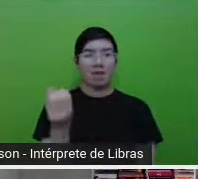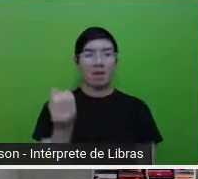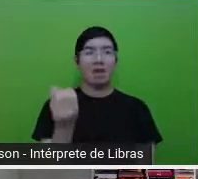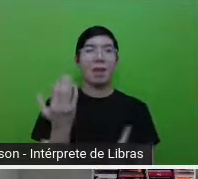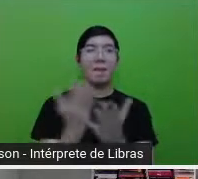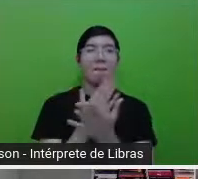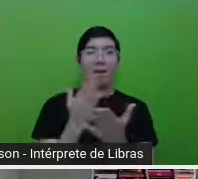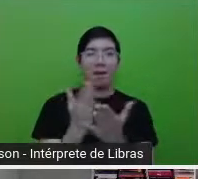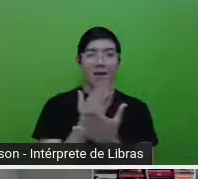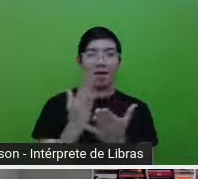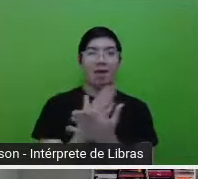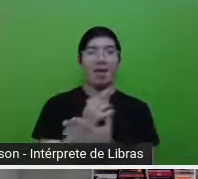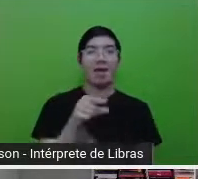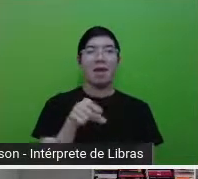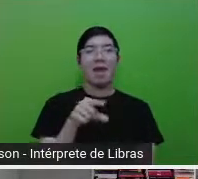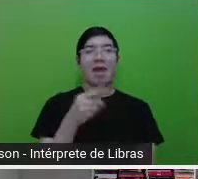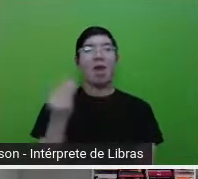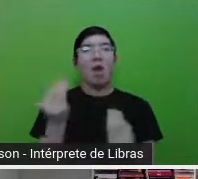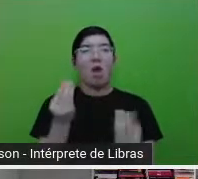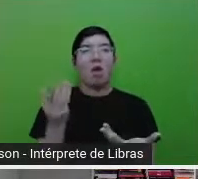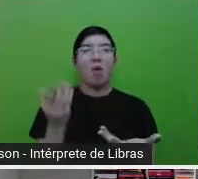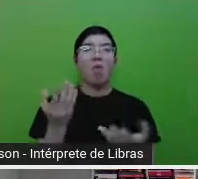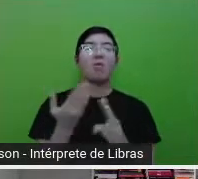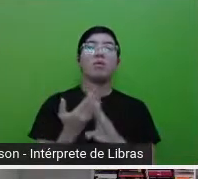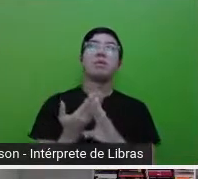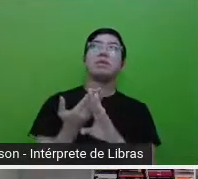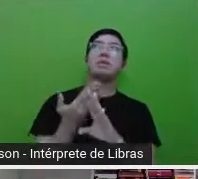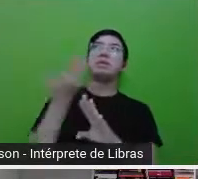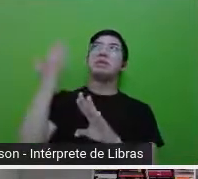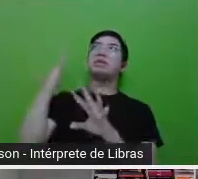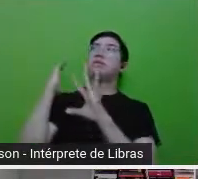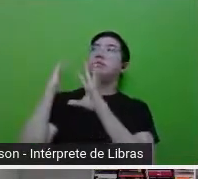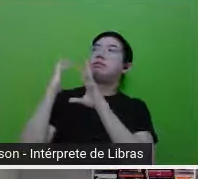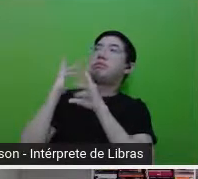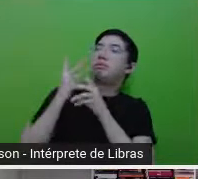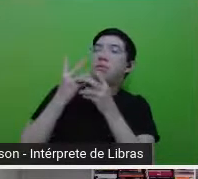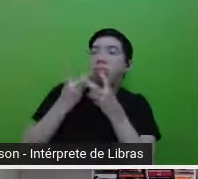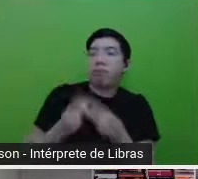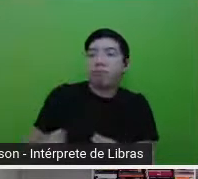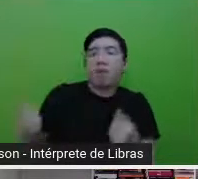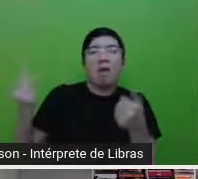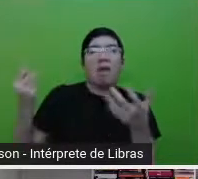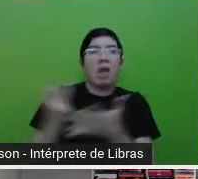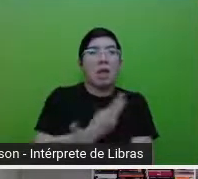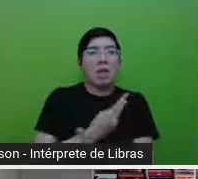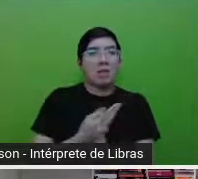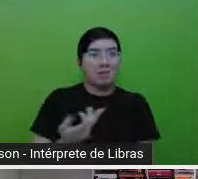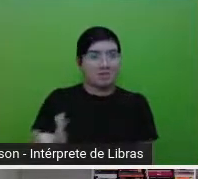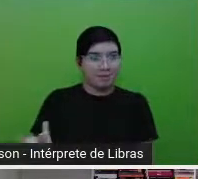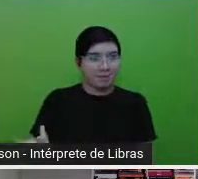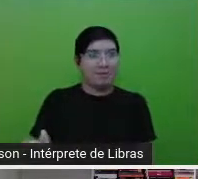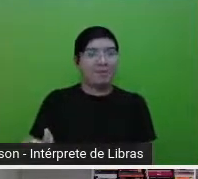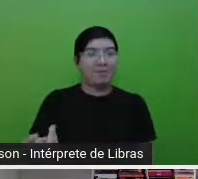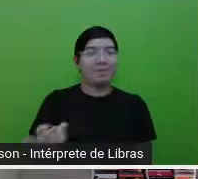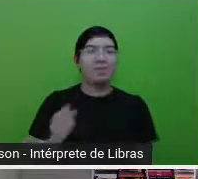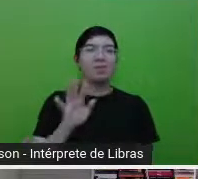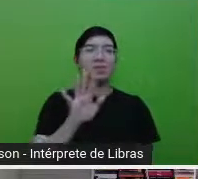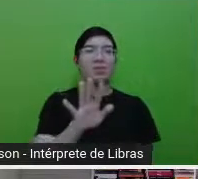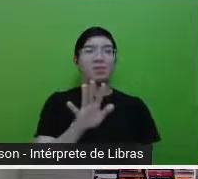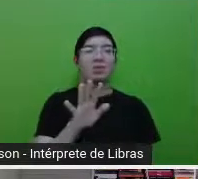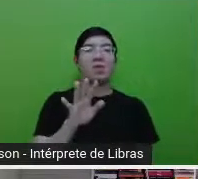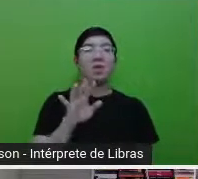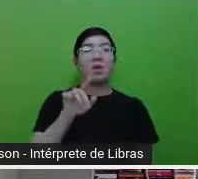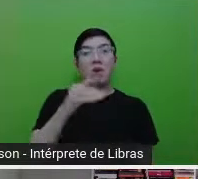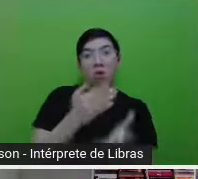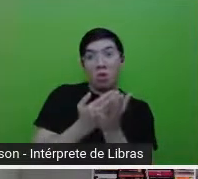Perdido Moderno, né? Sensacional definição, Gleida. E, gente, olha, é um caminho sem volta. Uma vez você começa, e eu quero